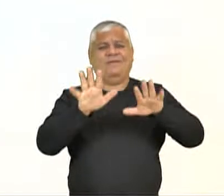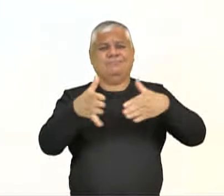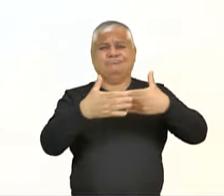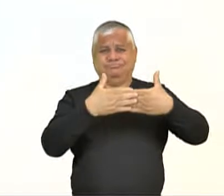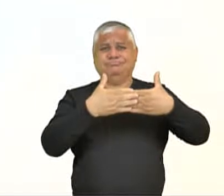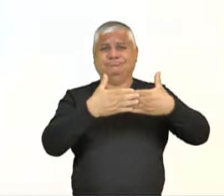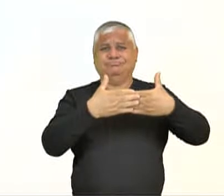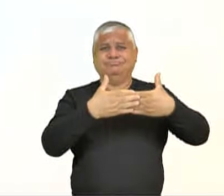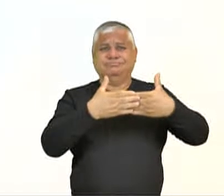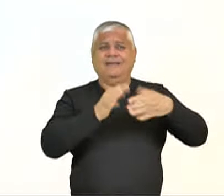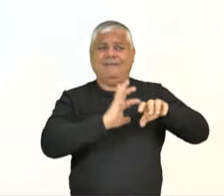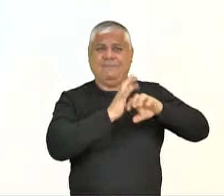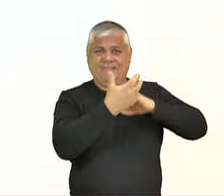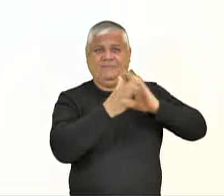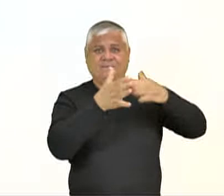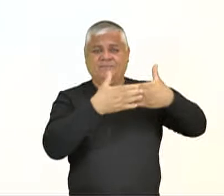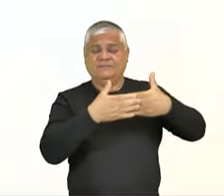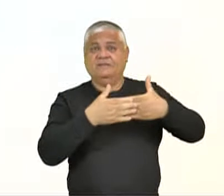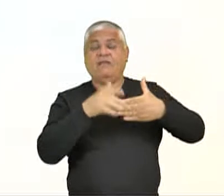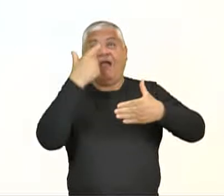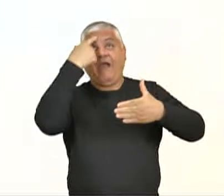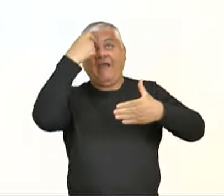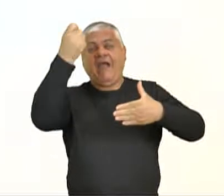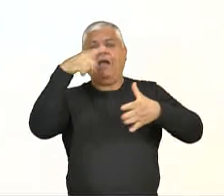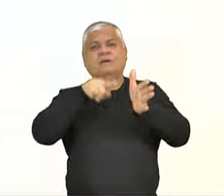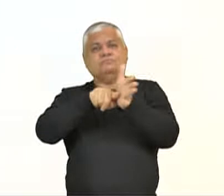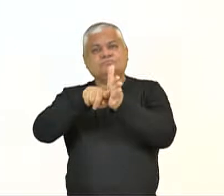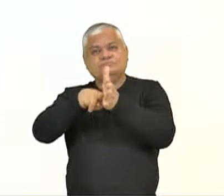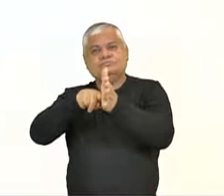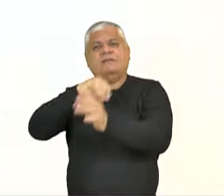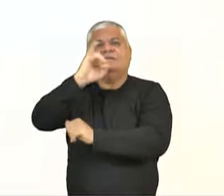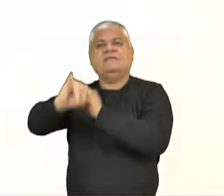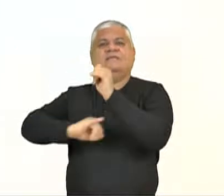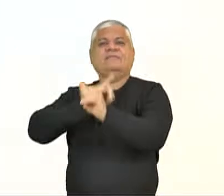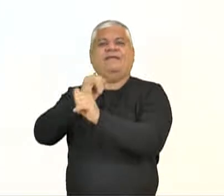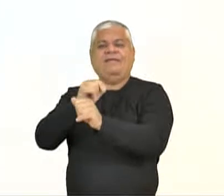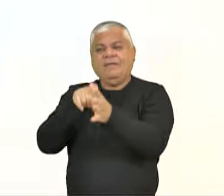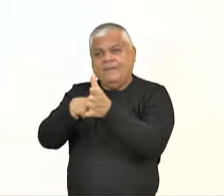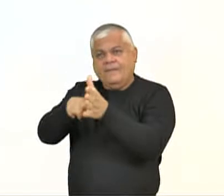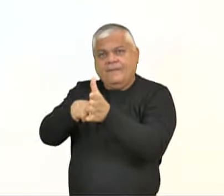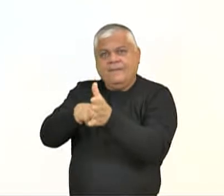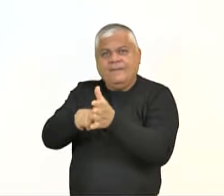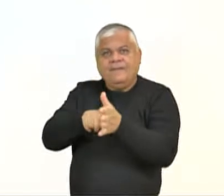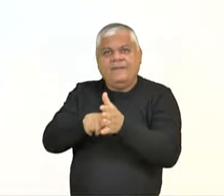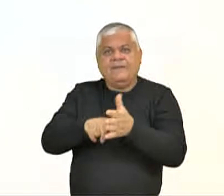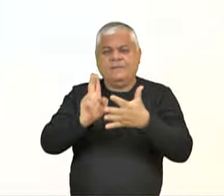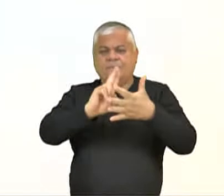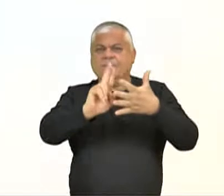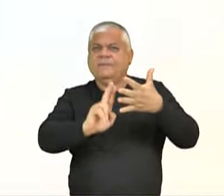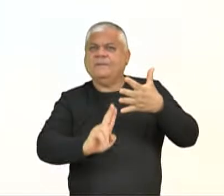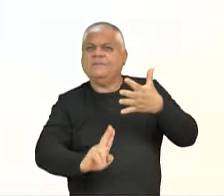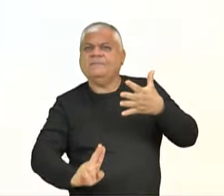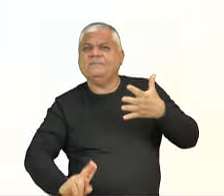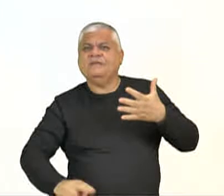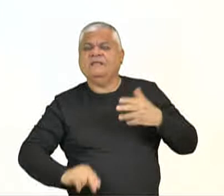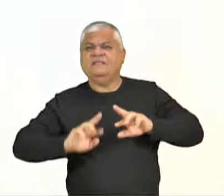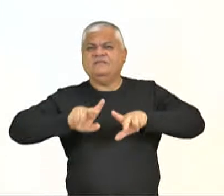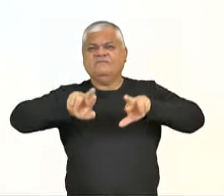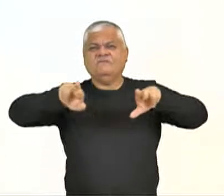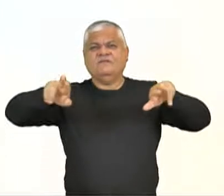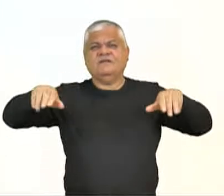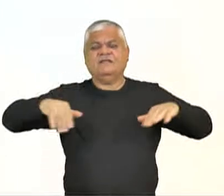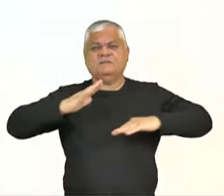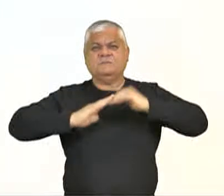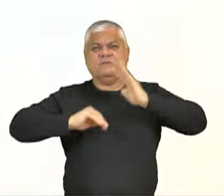restou o quê? Aumentarem as buscas na internet por obras de diferentes artistas. E além disso, muitas